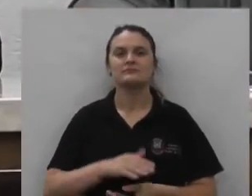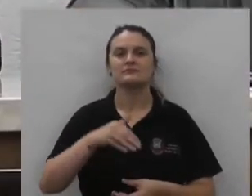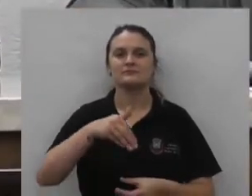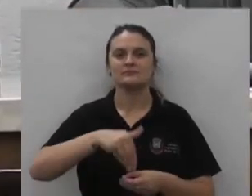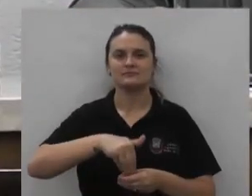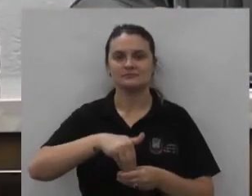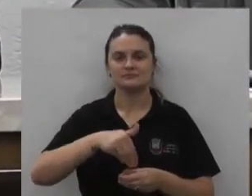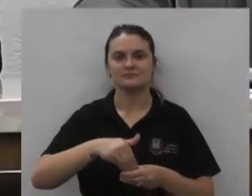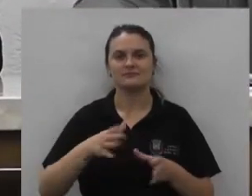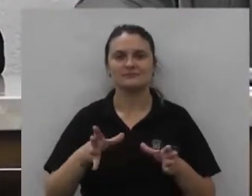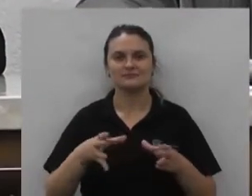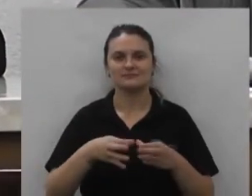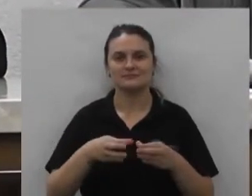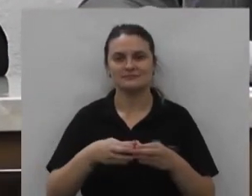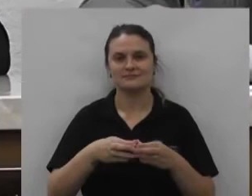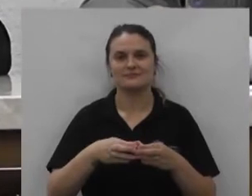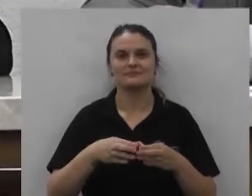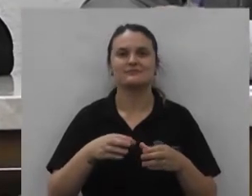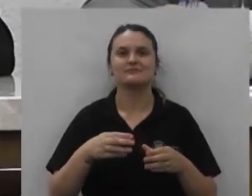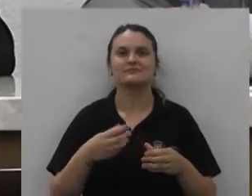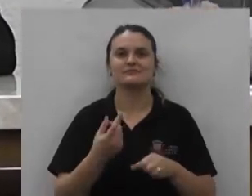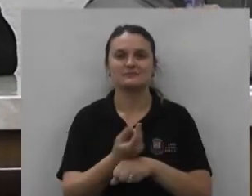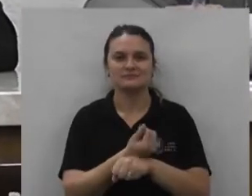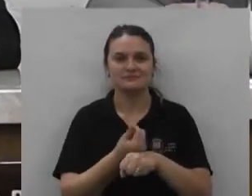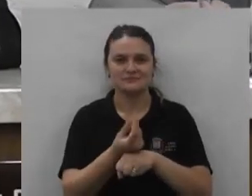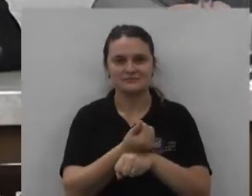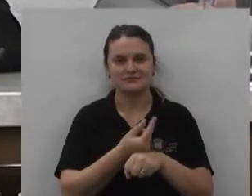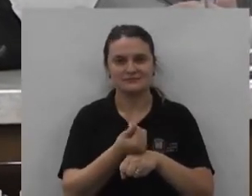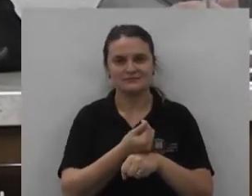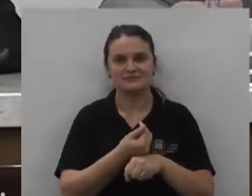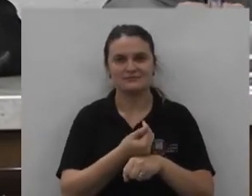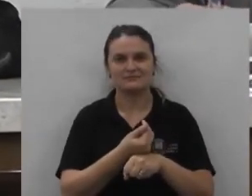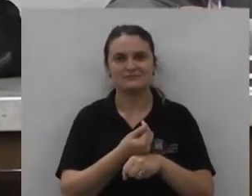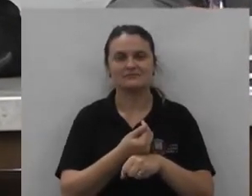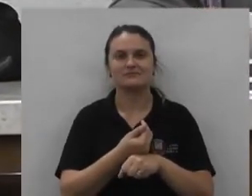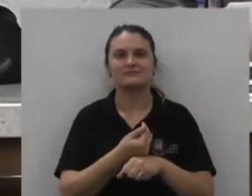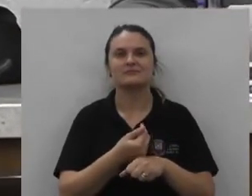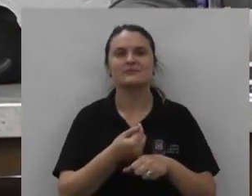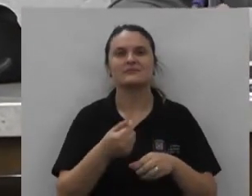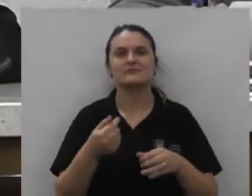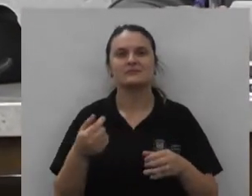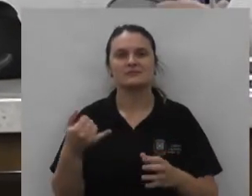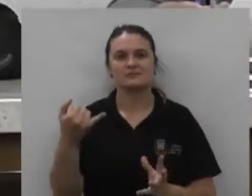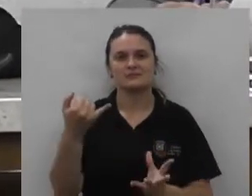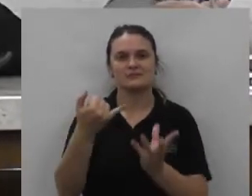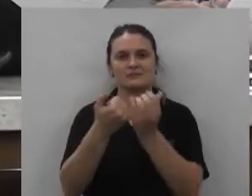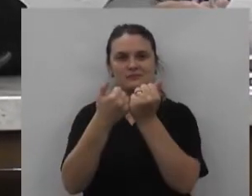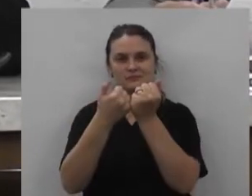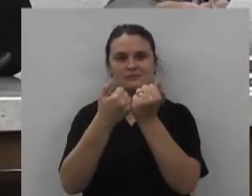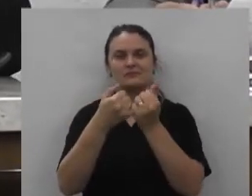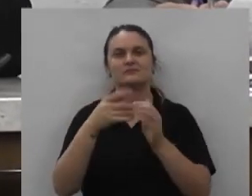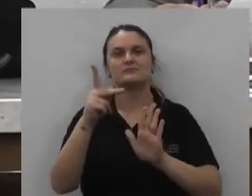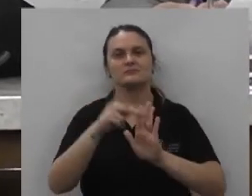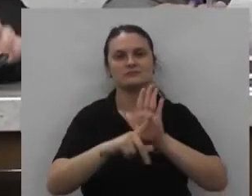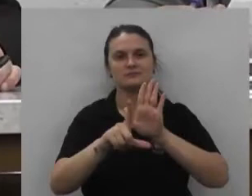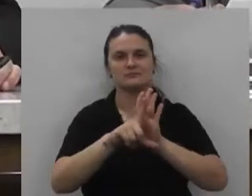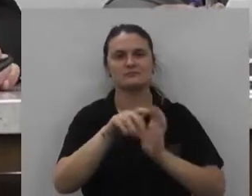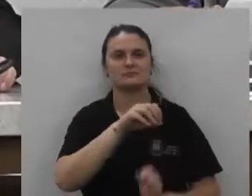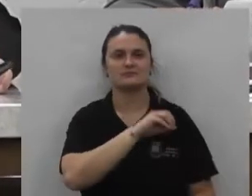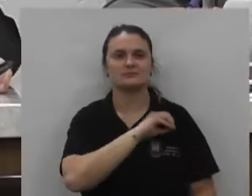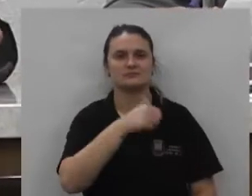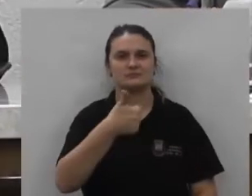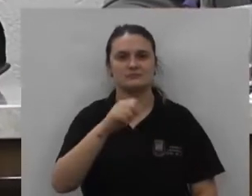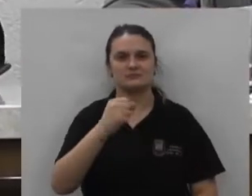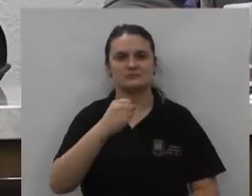votação do parecer fundamentado da comissão de finanças orçamento e patrimônio favorável ao projeto de lei ordinária número